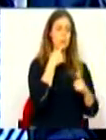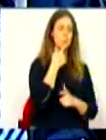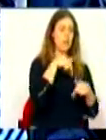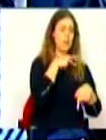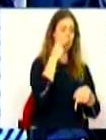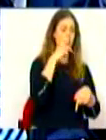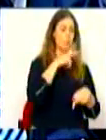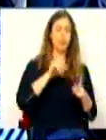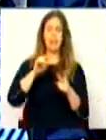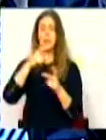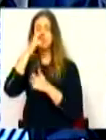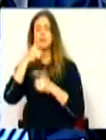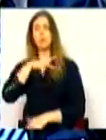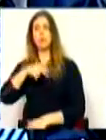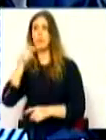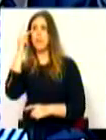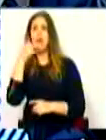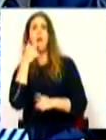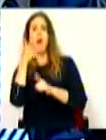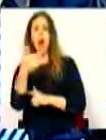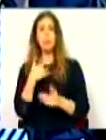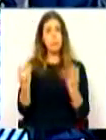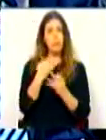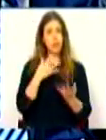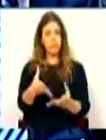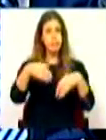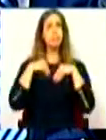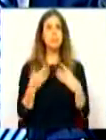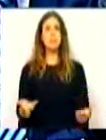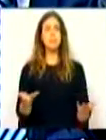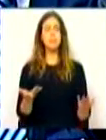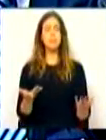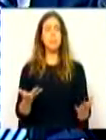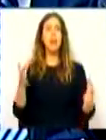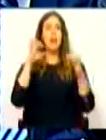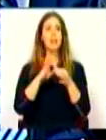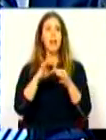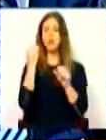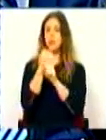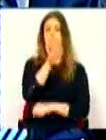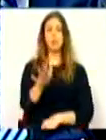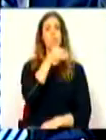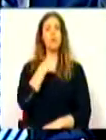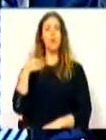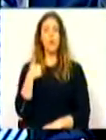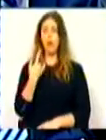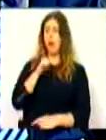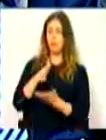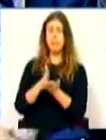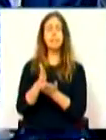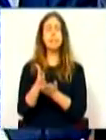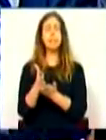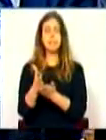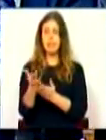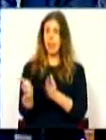em Portugal e dos cidadãos portugueses no Reino Unido, estão a ser adotadas. Relativamente ao Serviço Nacional de Saúde, nós prosseguimos